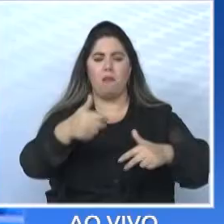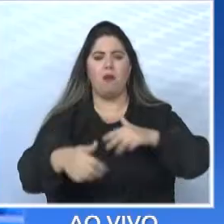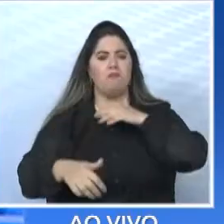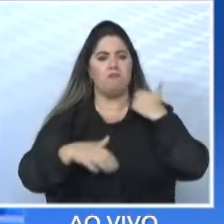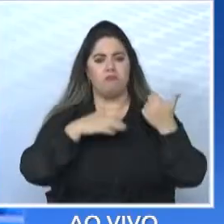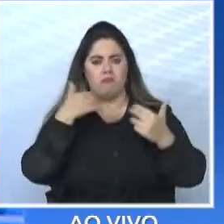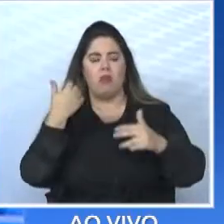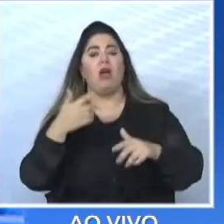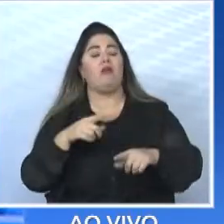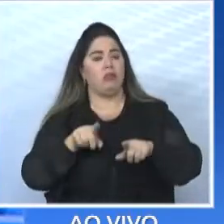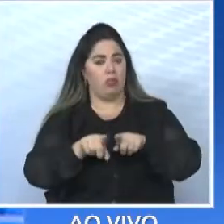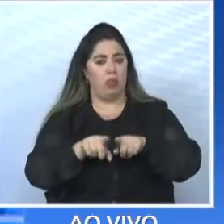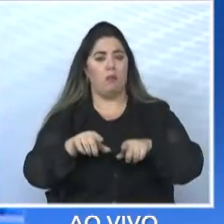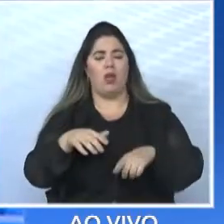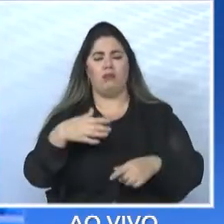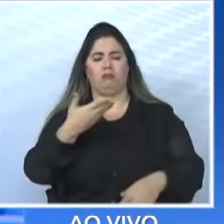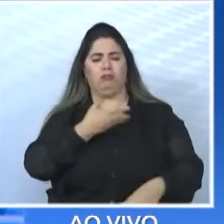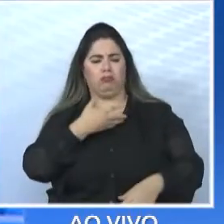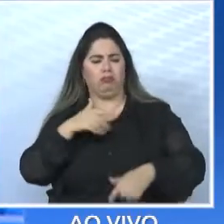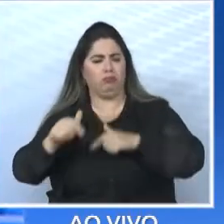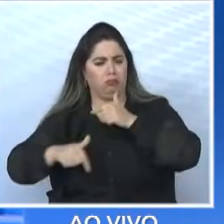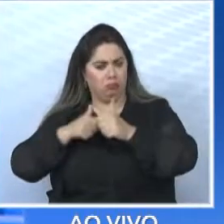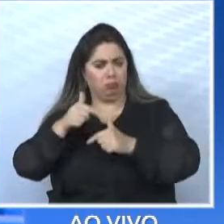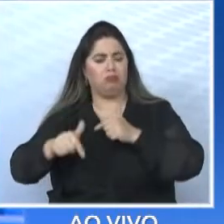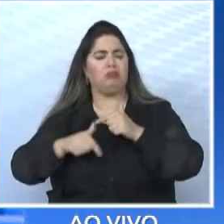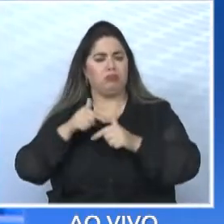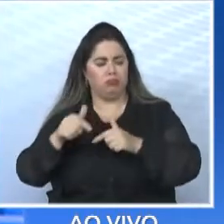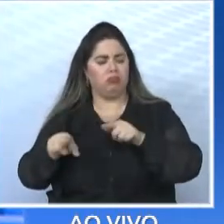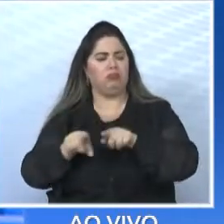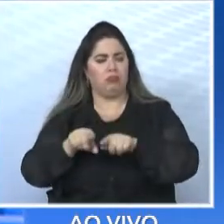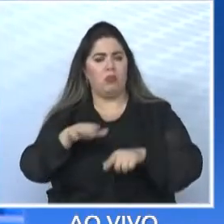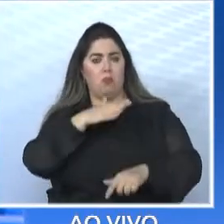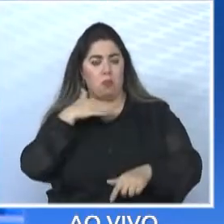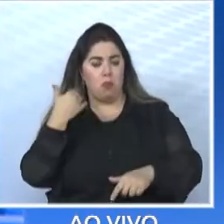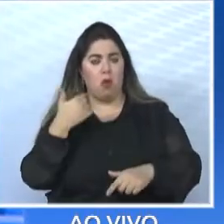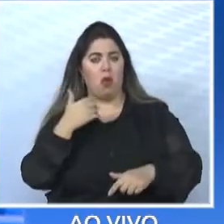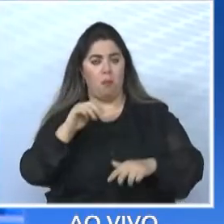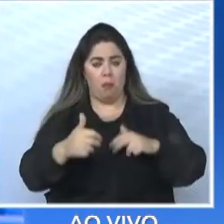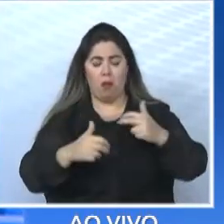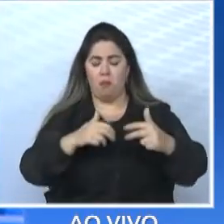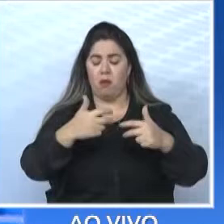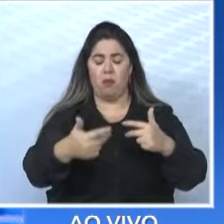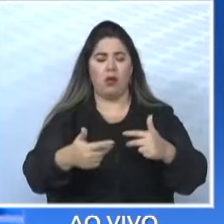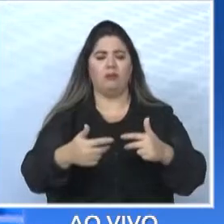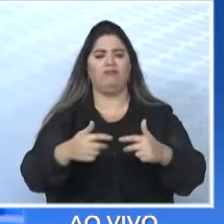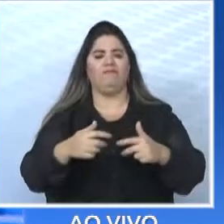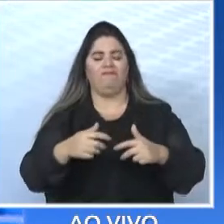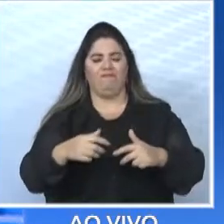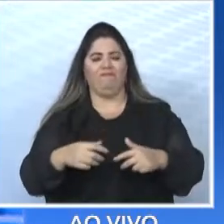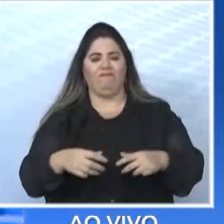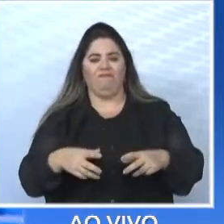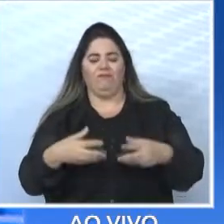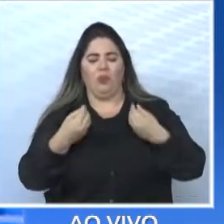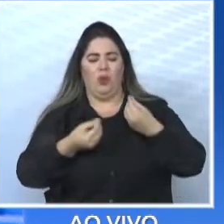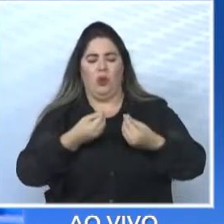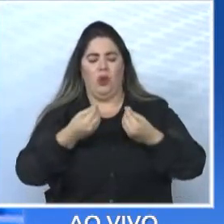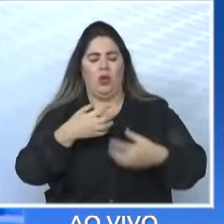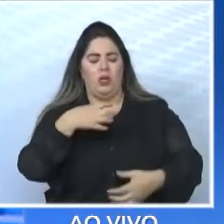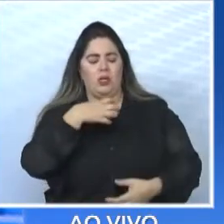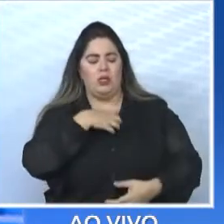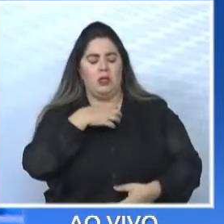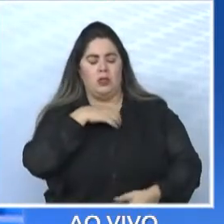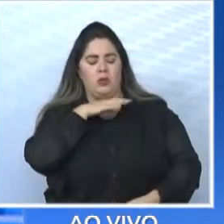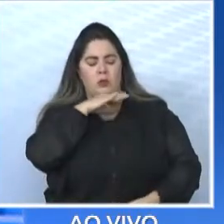que era candidato conosco. E isso gera uma insegurança muito grande. Mas traz para nós a necessidade de